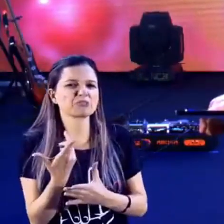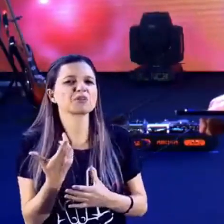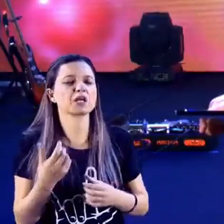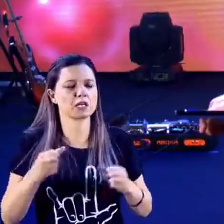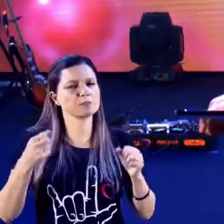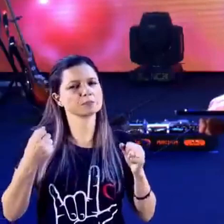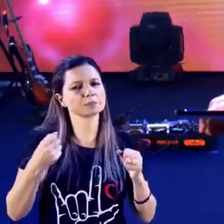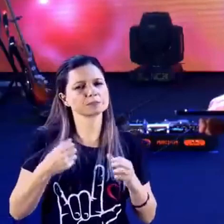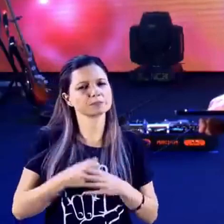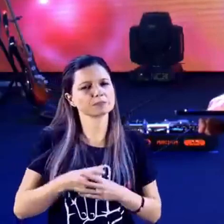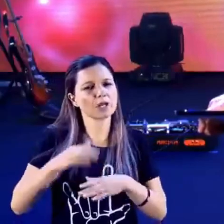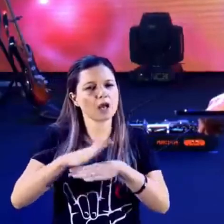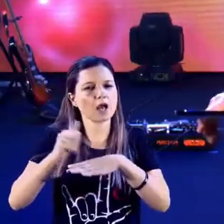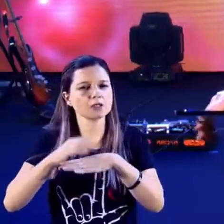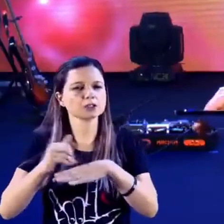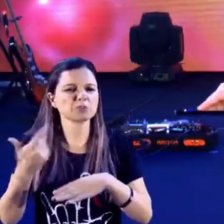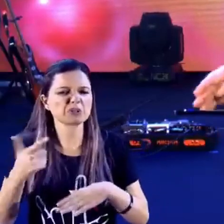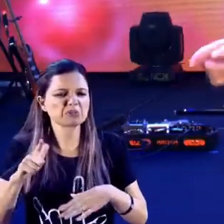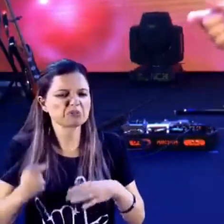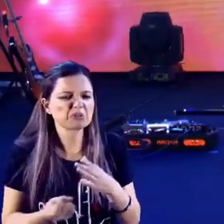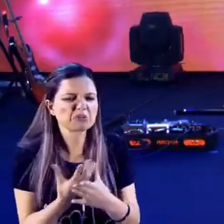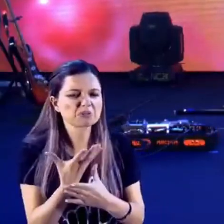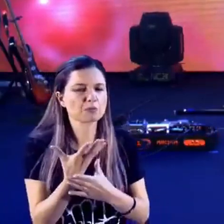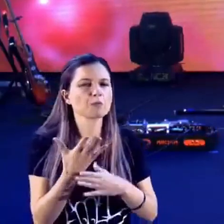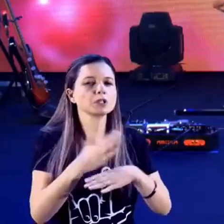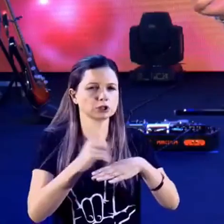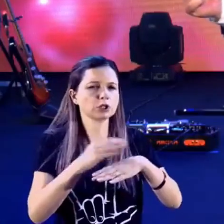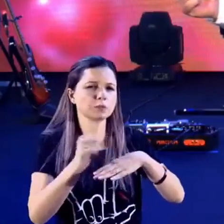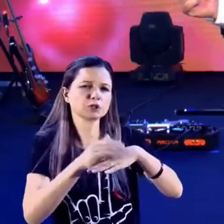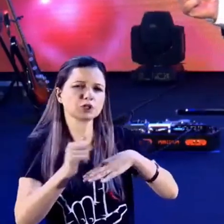Chama a existência as coisas que não existissem. Como se já existissem.